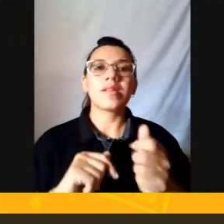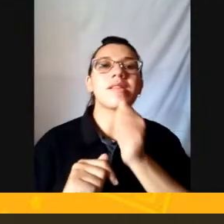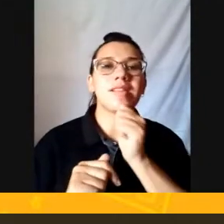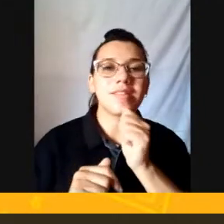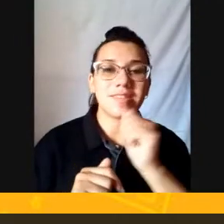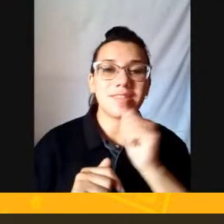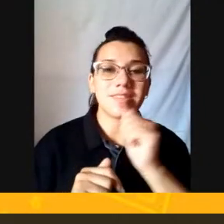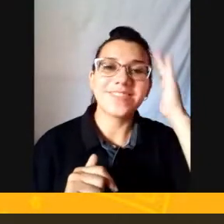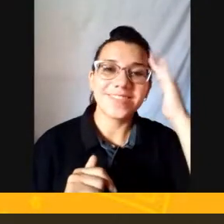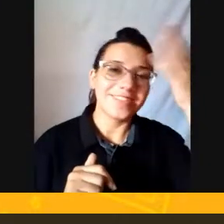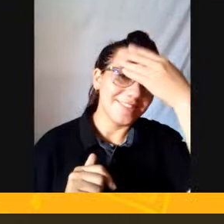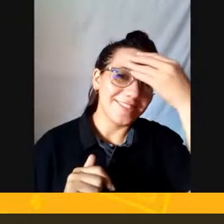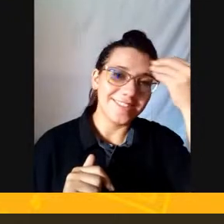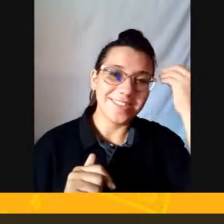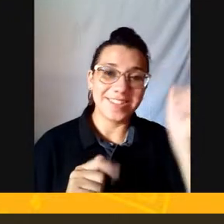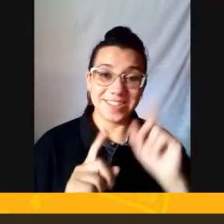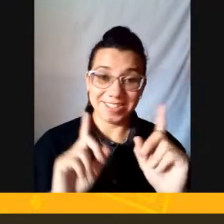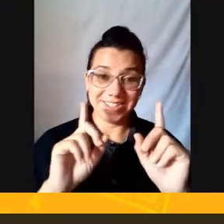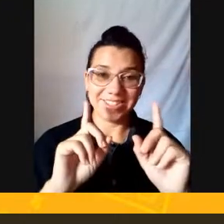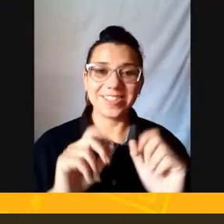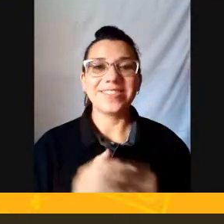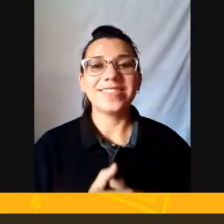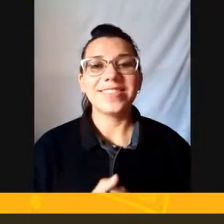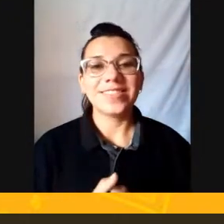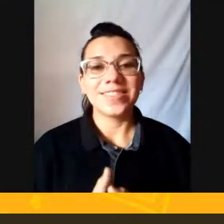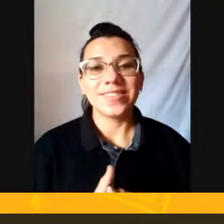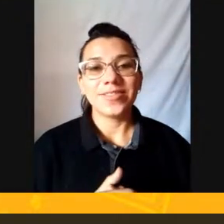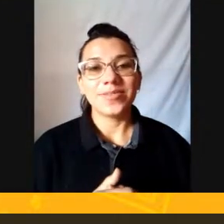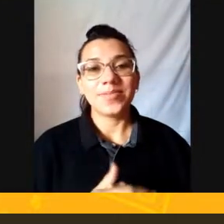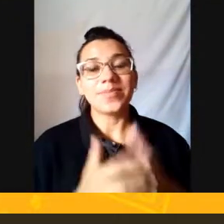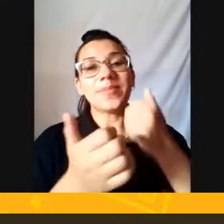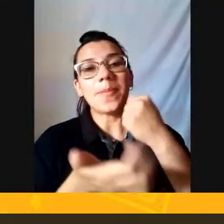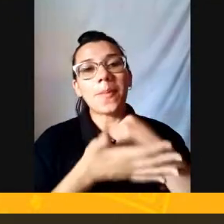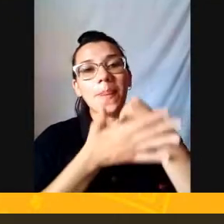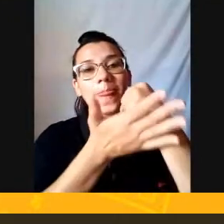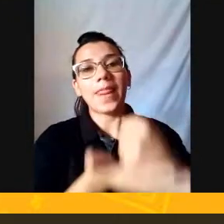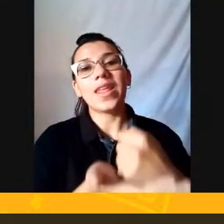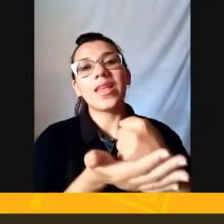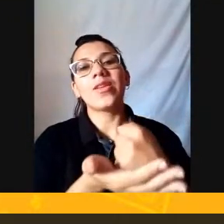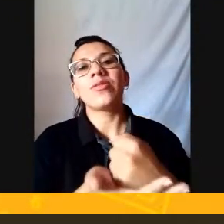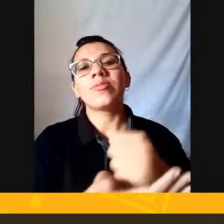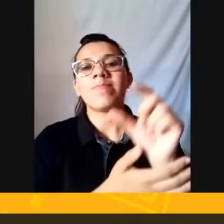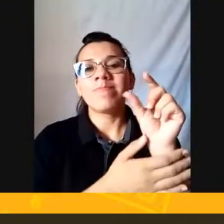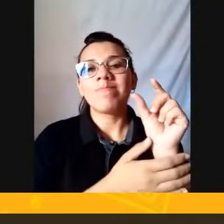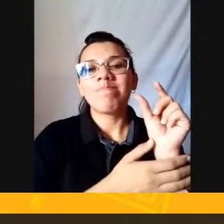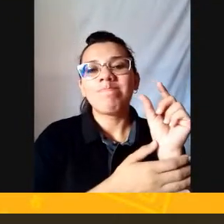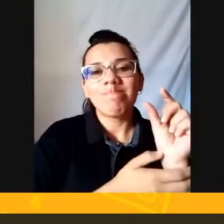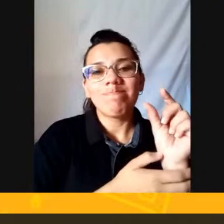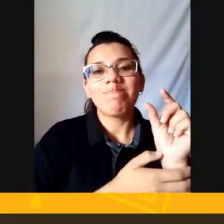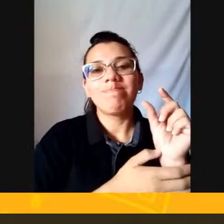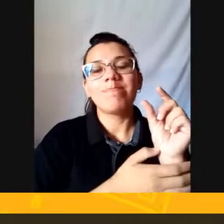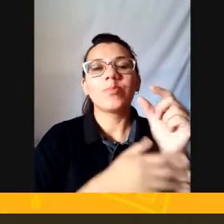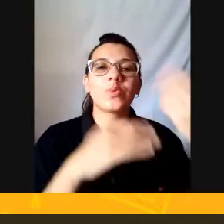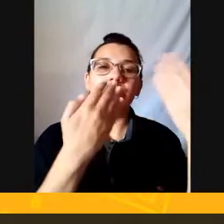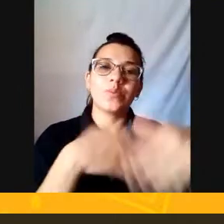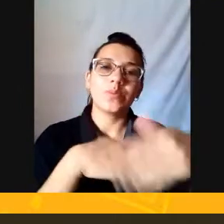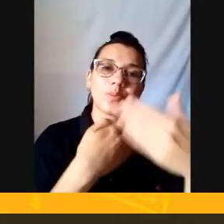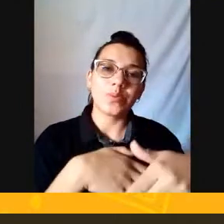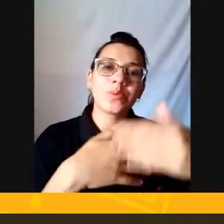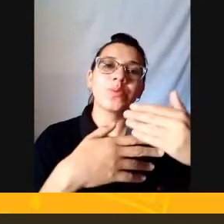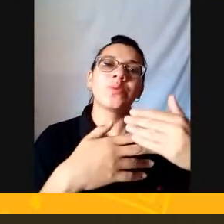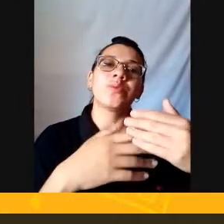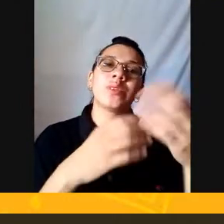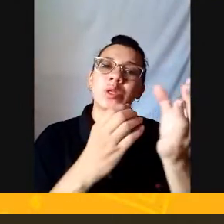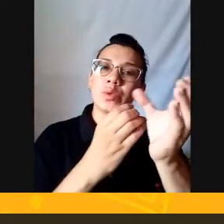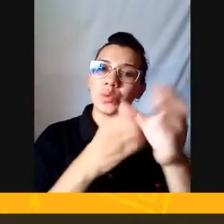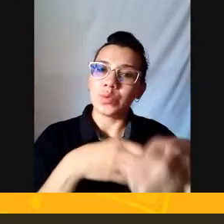Só que isso Ajuda muito Pouco Em provas E concursos Mas é